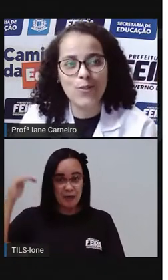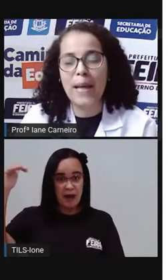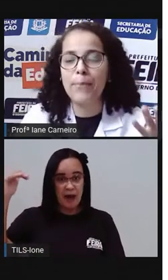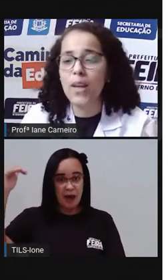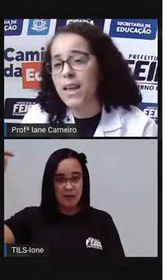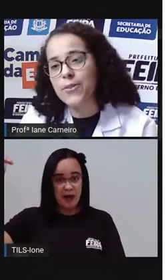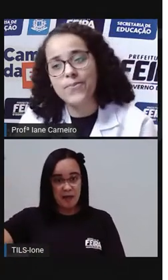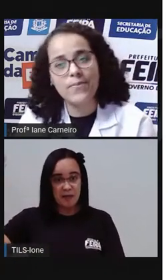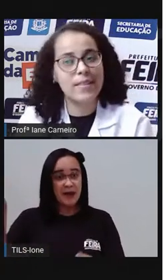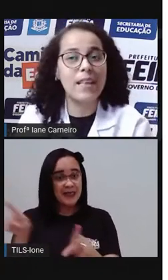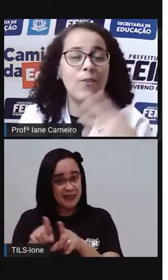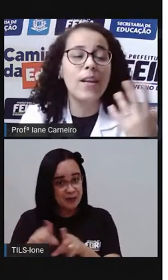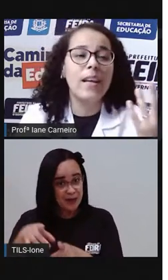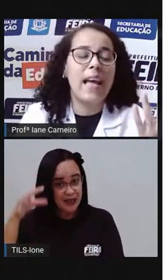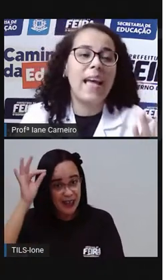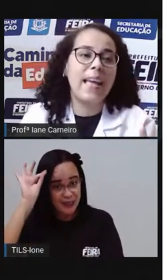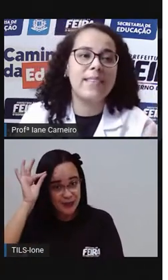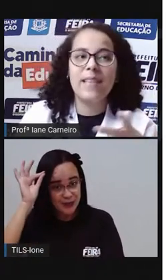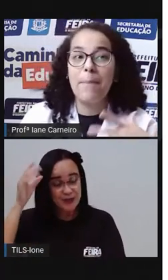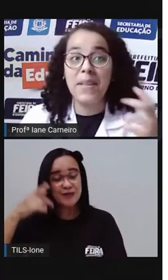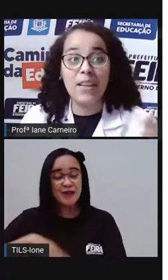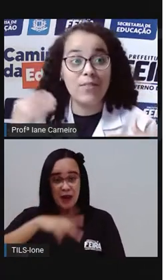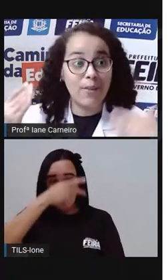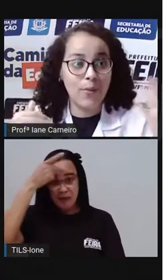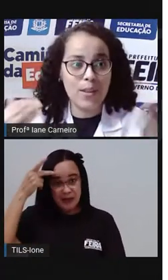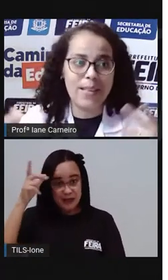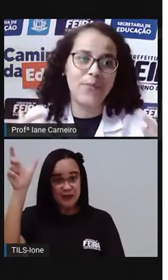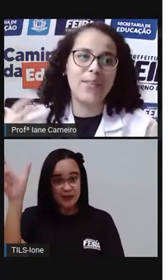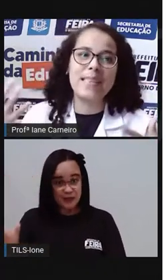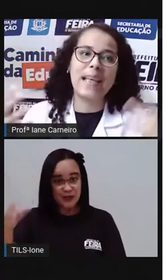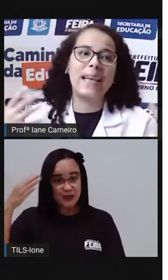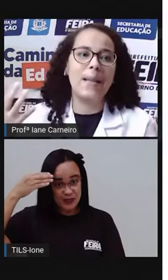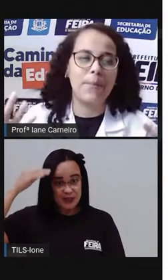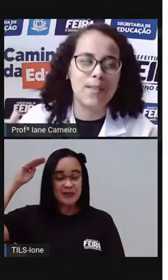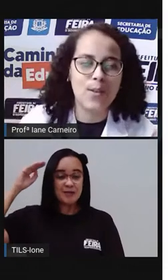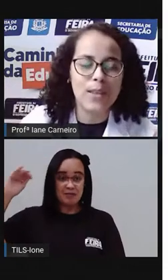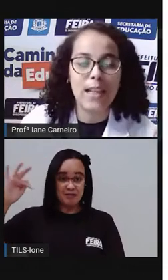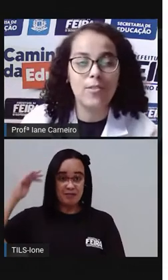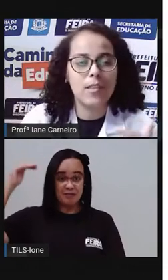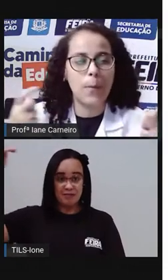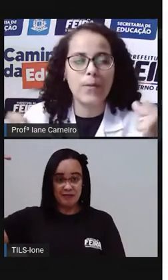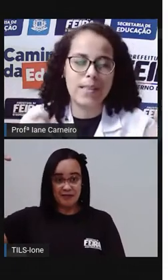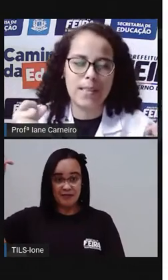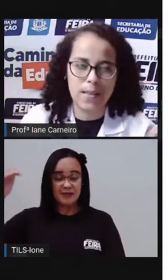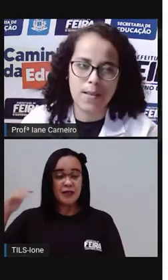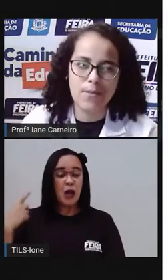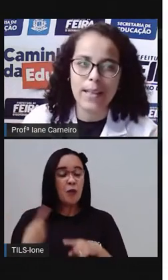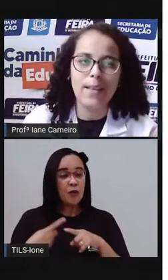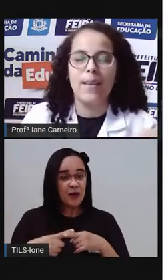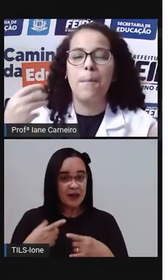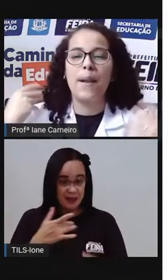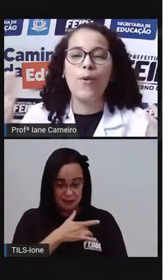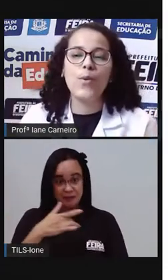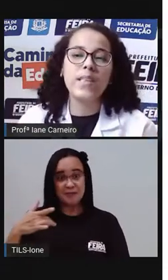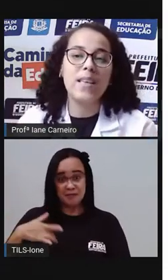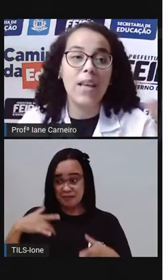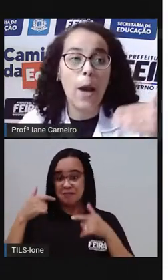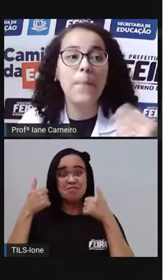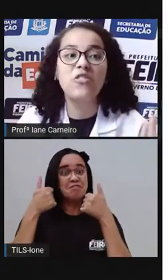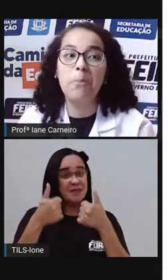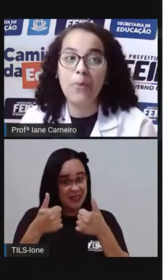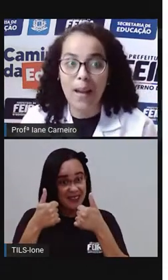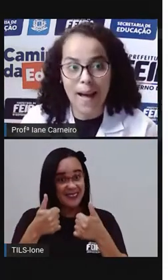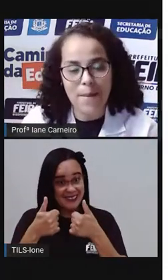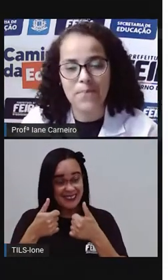adulto pulando. Então, dependendo da força física da pessoa, da disposição, para conseguir